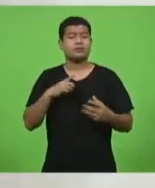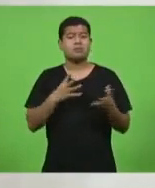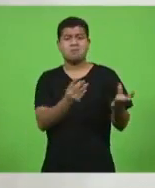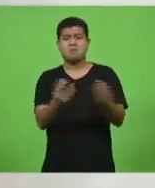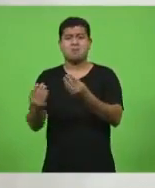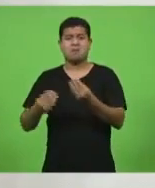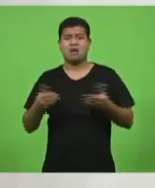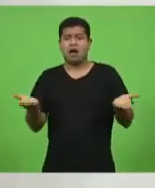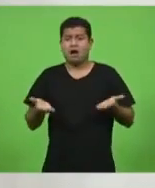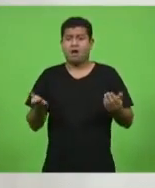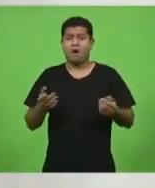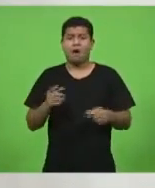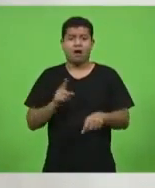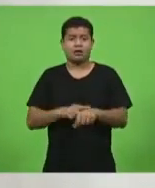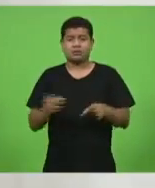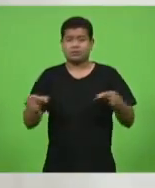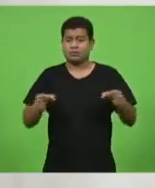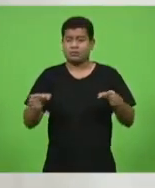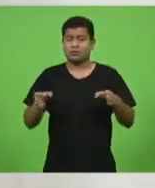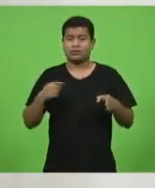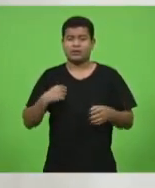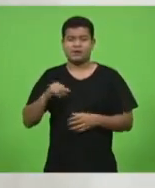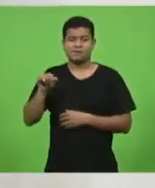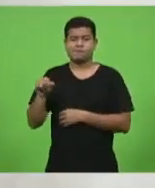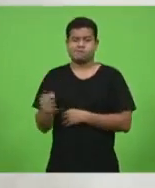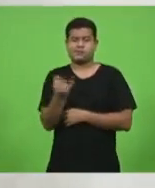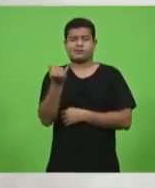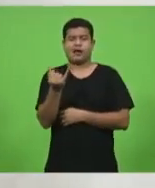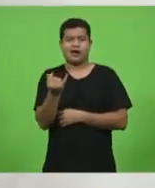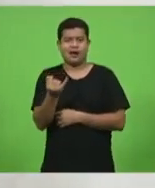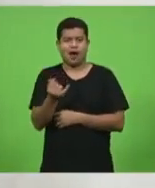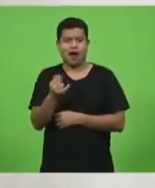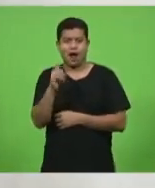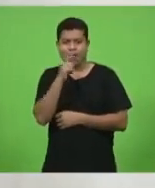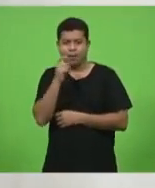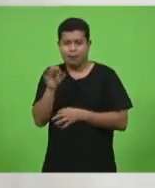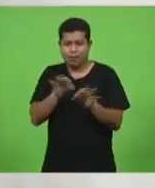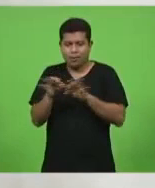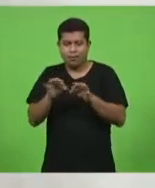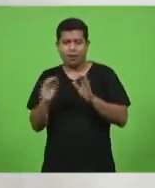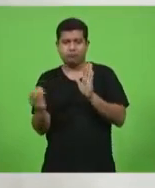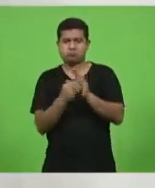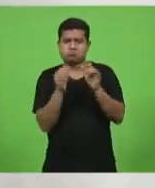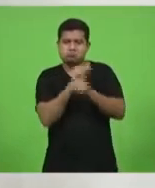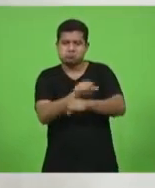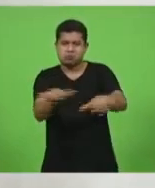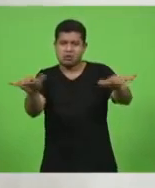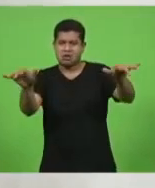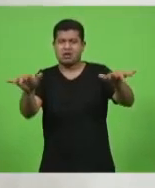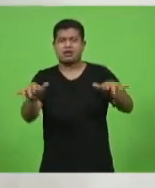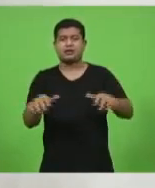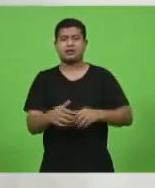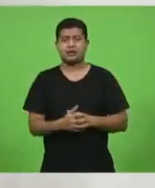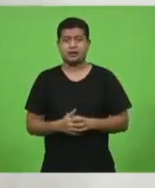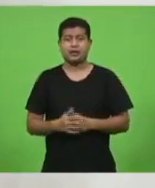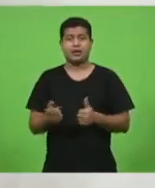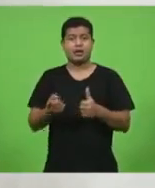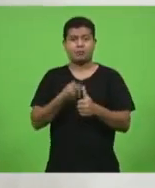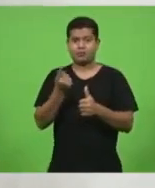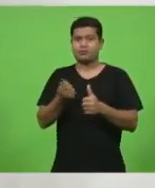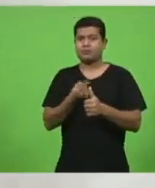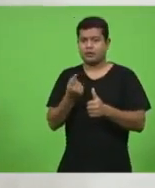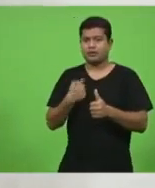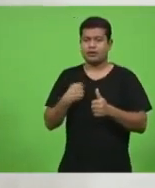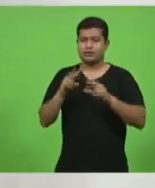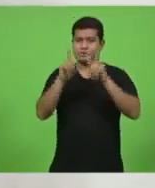momento que aproveita para colocar falsas informações. Esse é o primeiro assunto, até um conselho se eu poderia